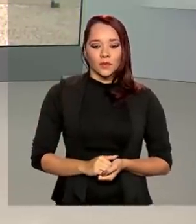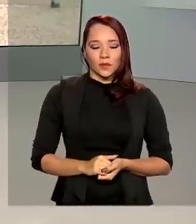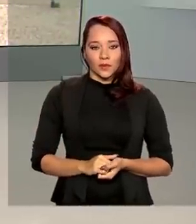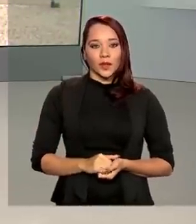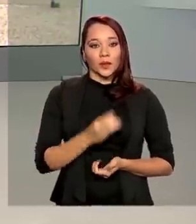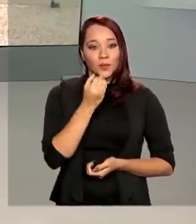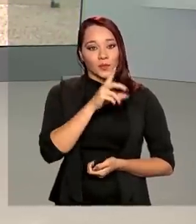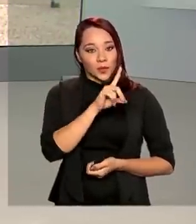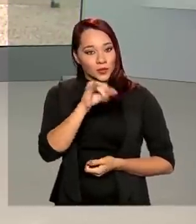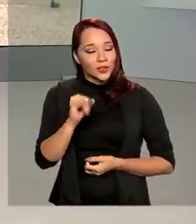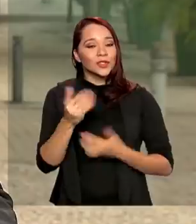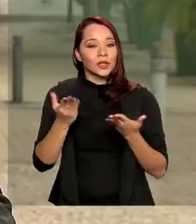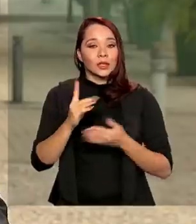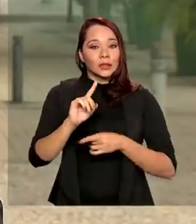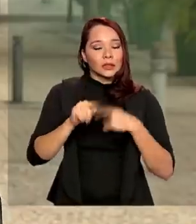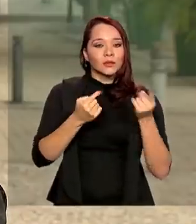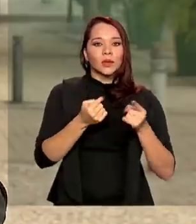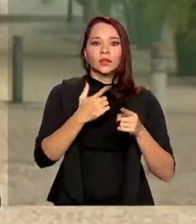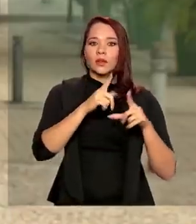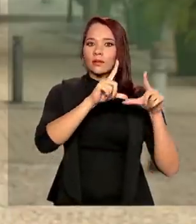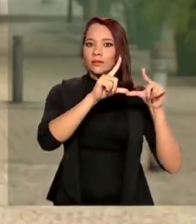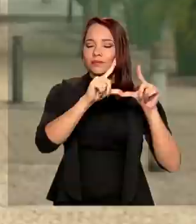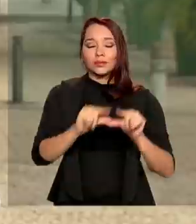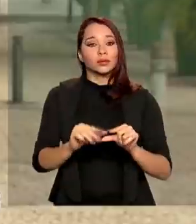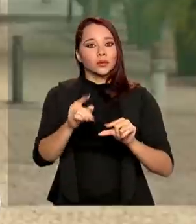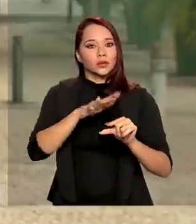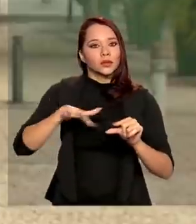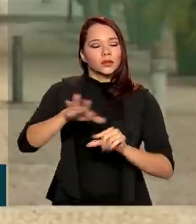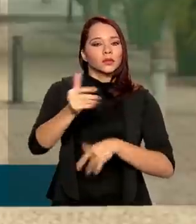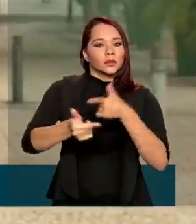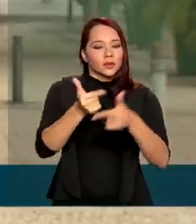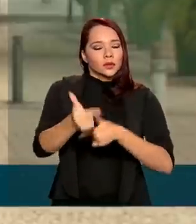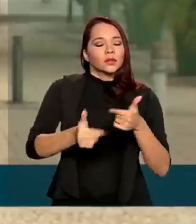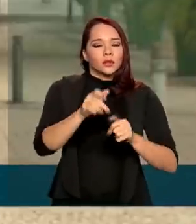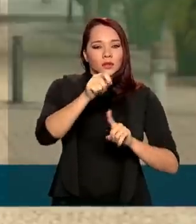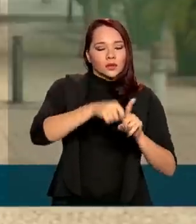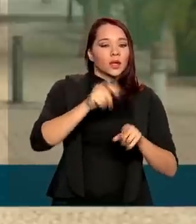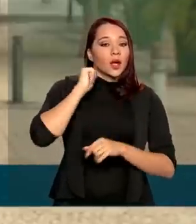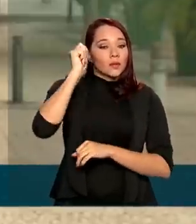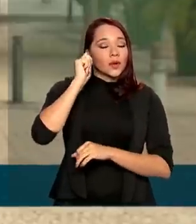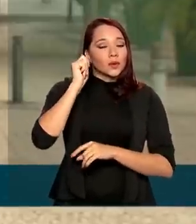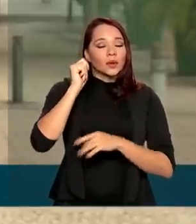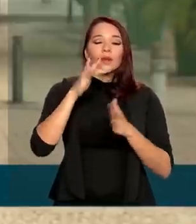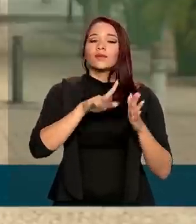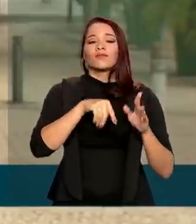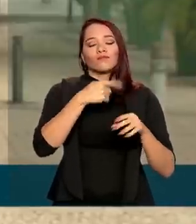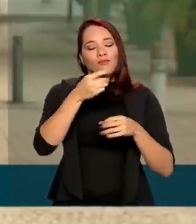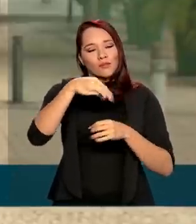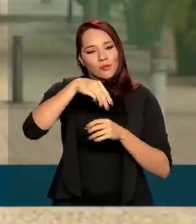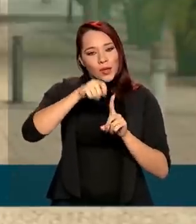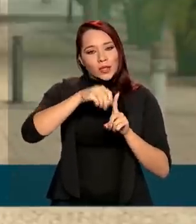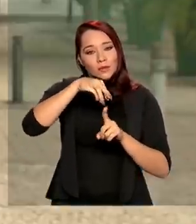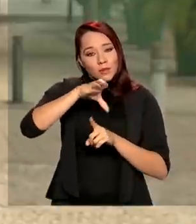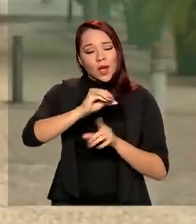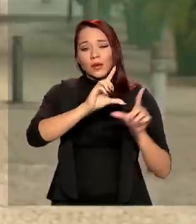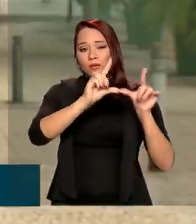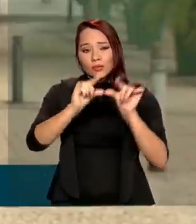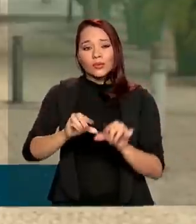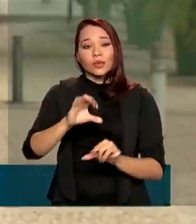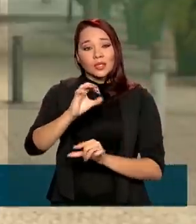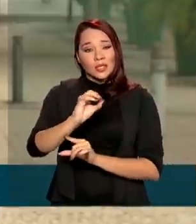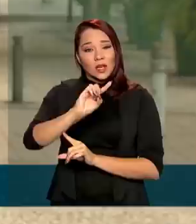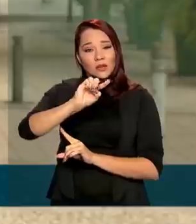Bom dia, Renata. Depois da queda recorde no setor de serviços registrado em abril, o setor voltou a cair em maio, agora menos 0